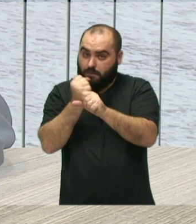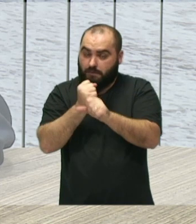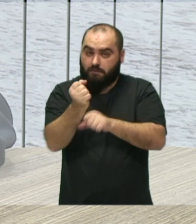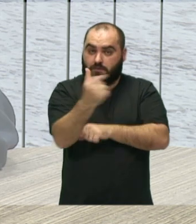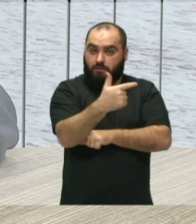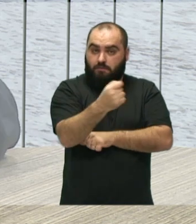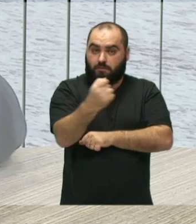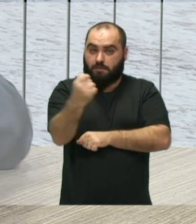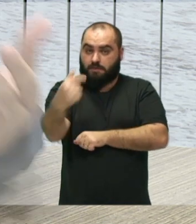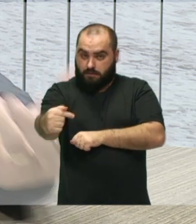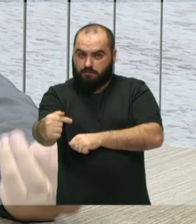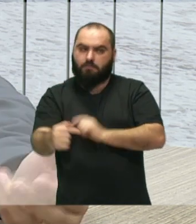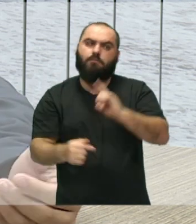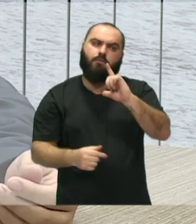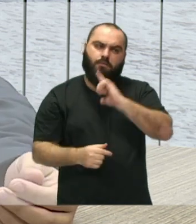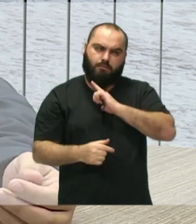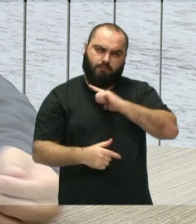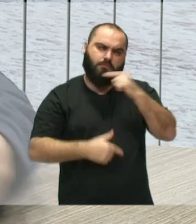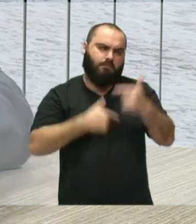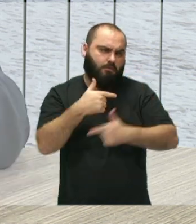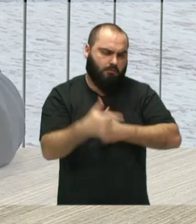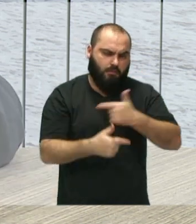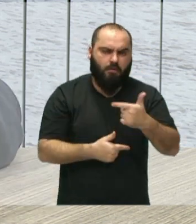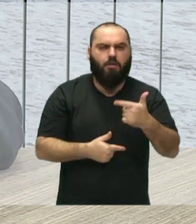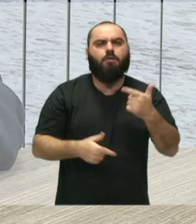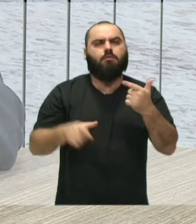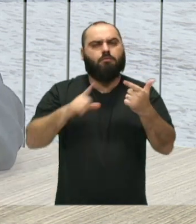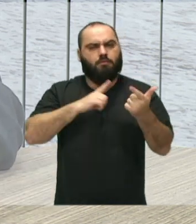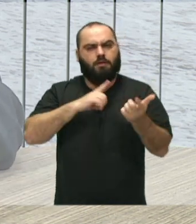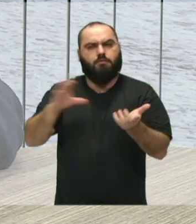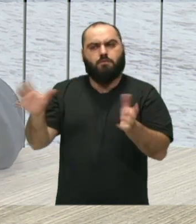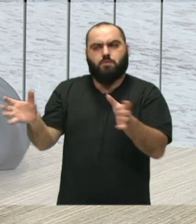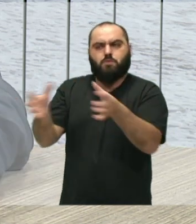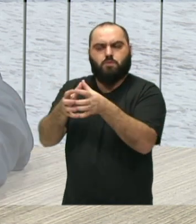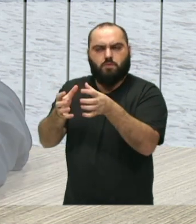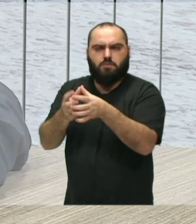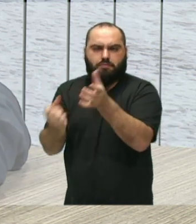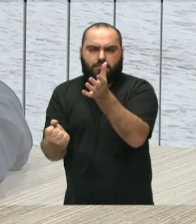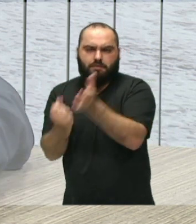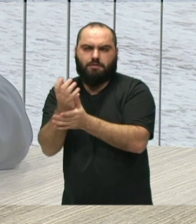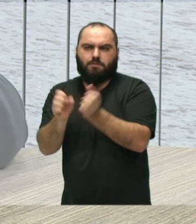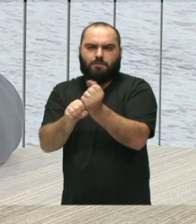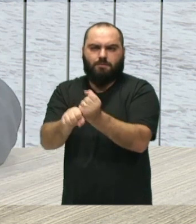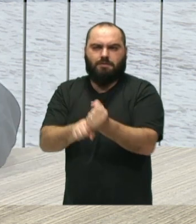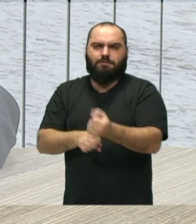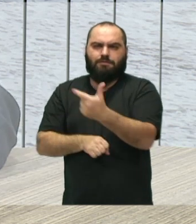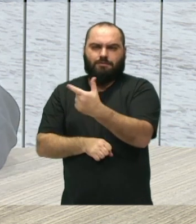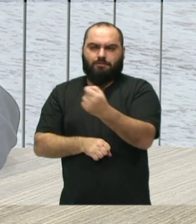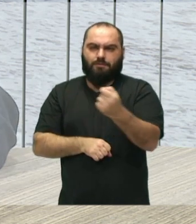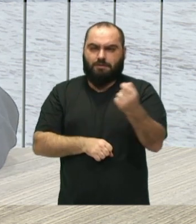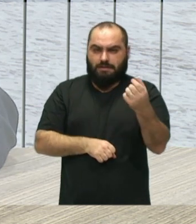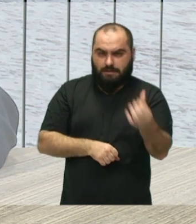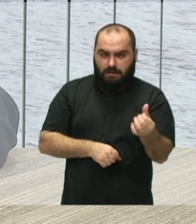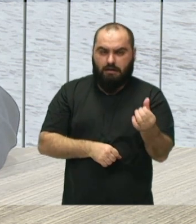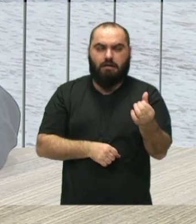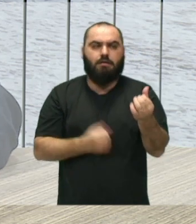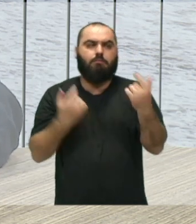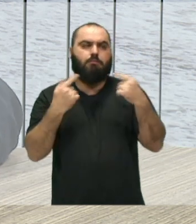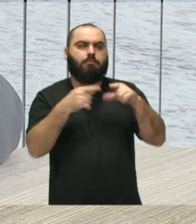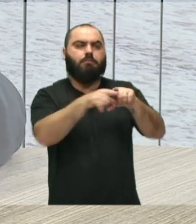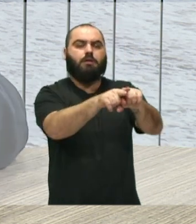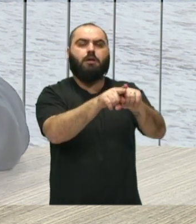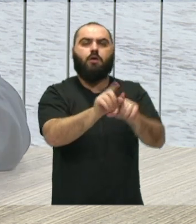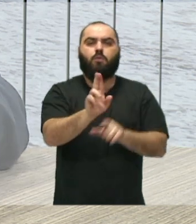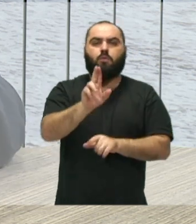2 de fevereiro de Teve uma comissão de implantação, no ano de 2006, se firmou um convênio com a Unicamp,